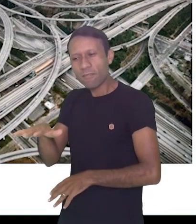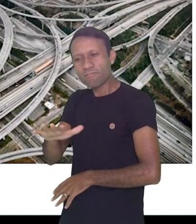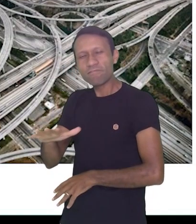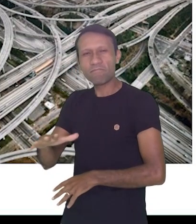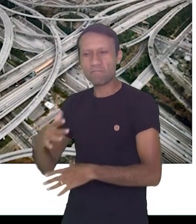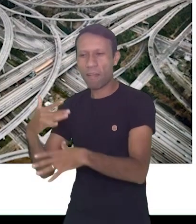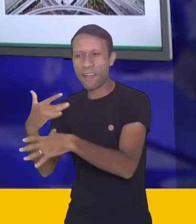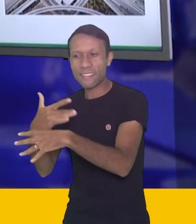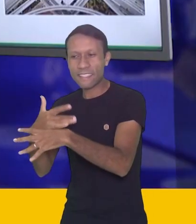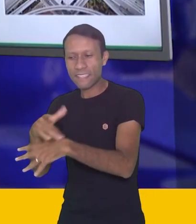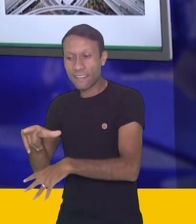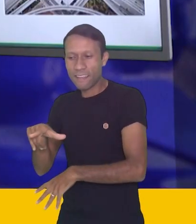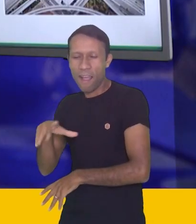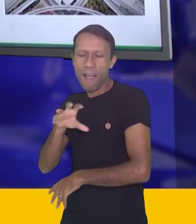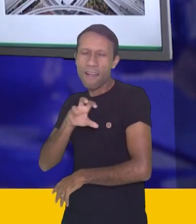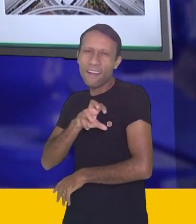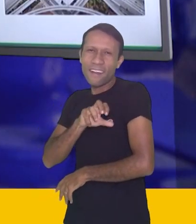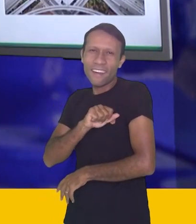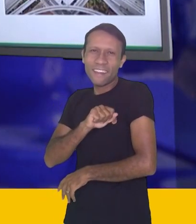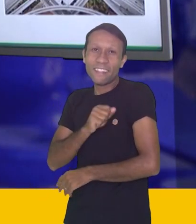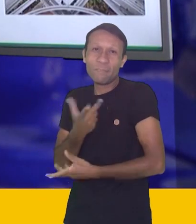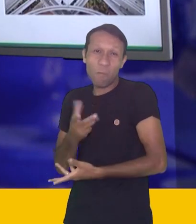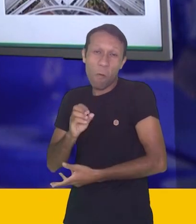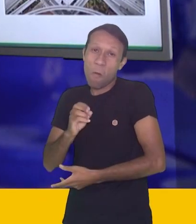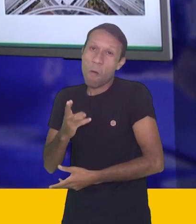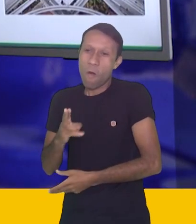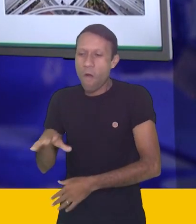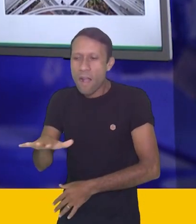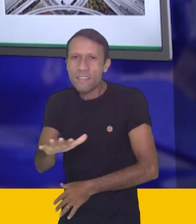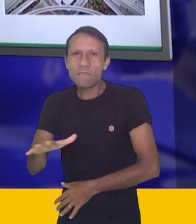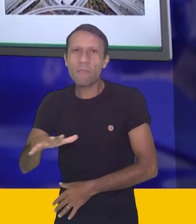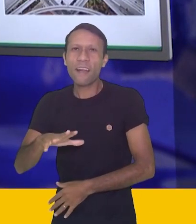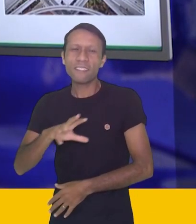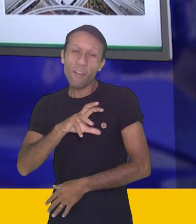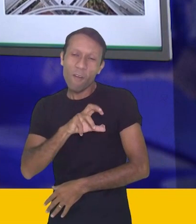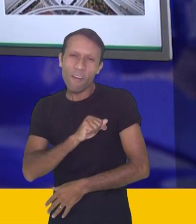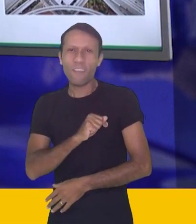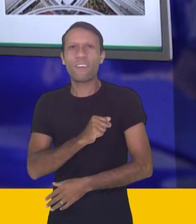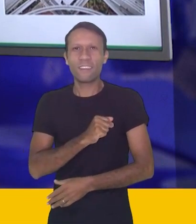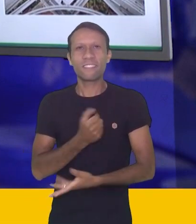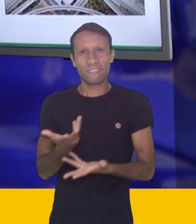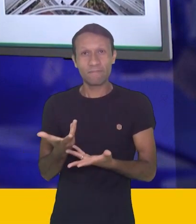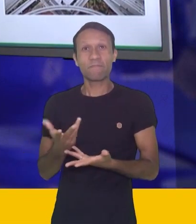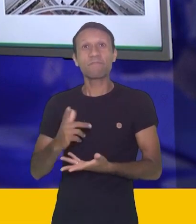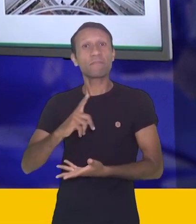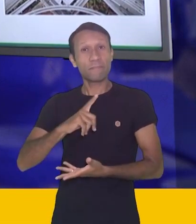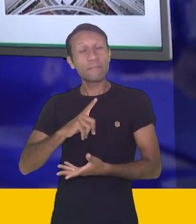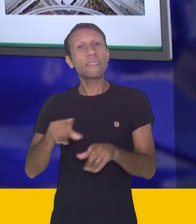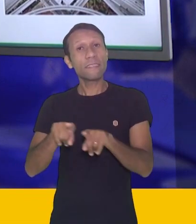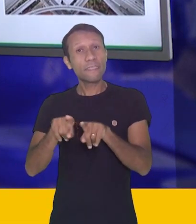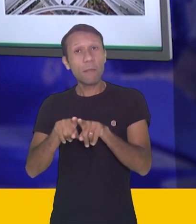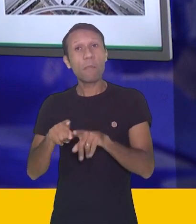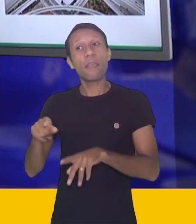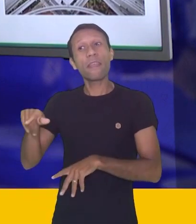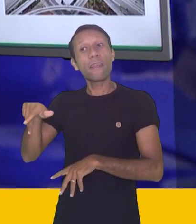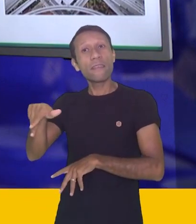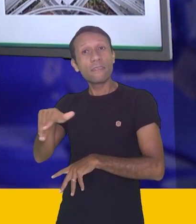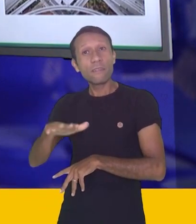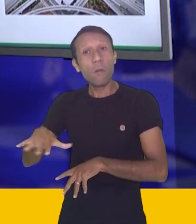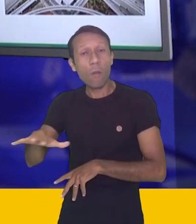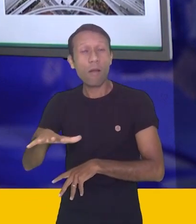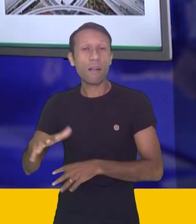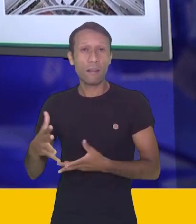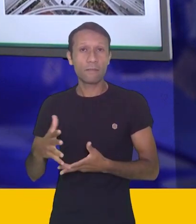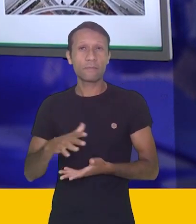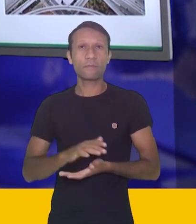cidade, por aquele espaço que te foi apropriado, ou que você apropriou. Isso, para a geografia, nós chamamos de lugar.